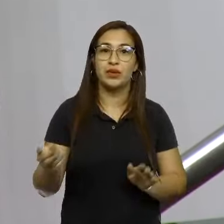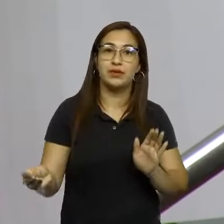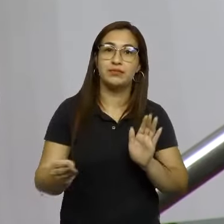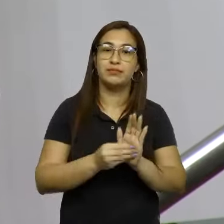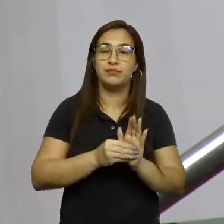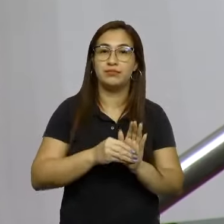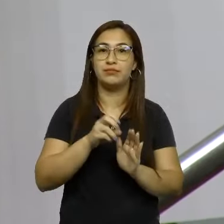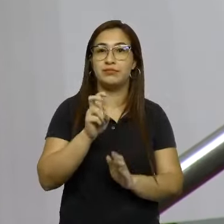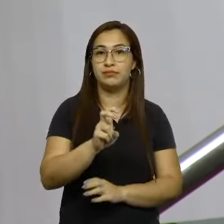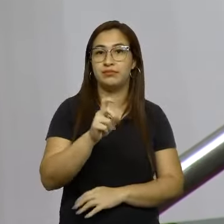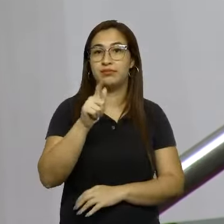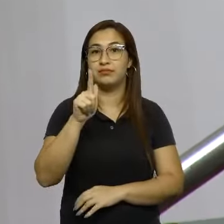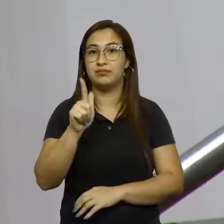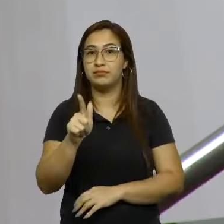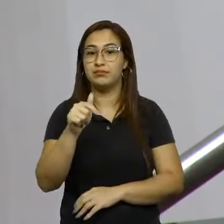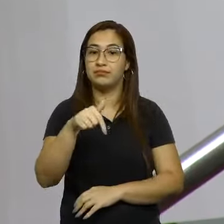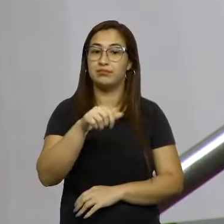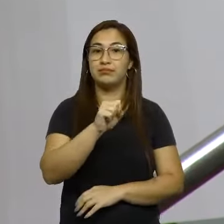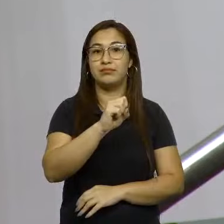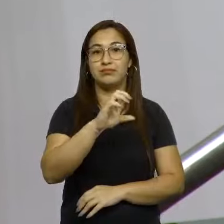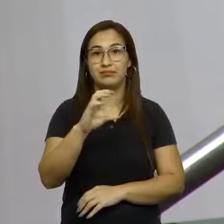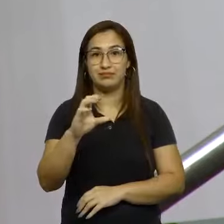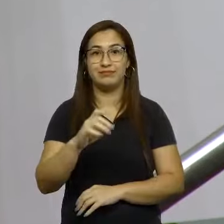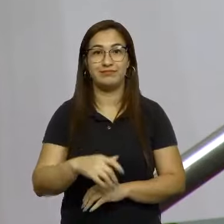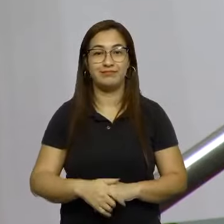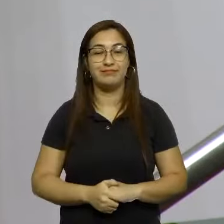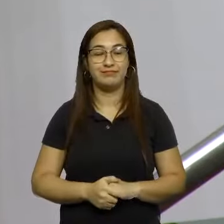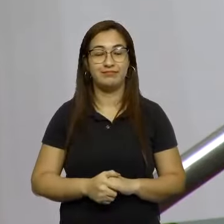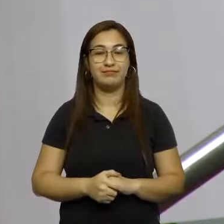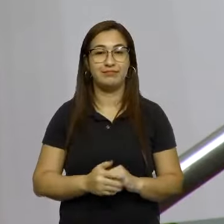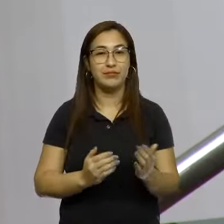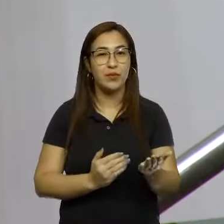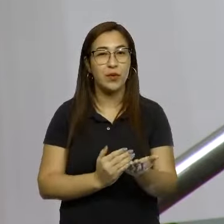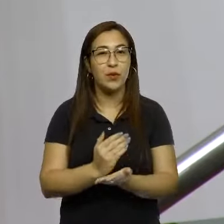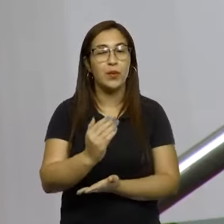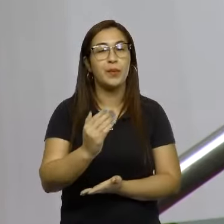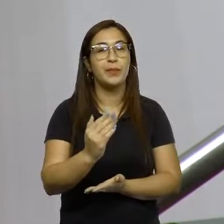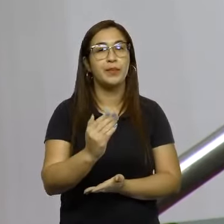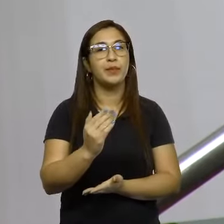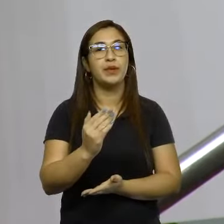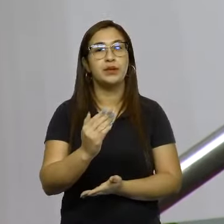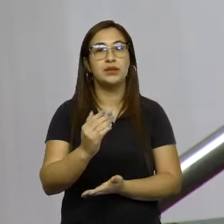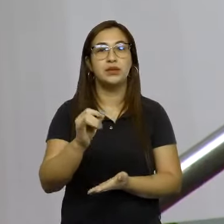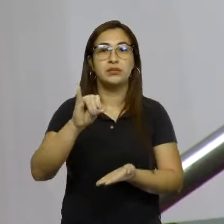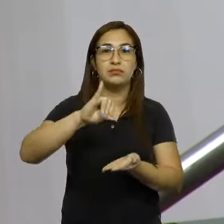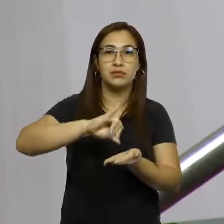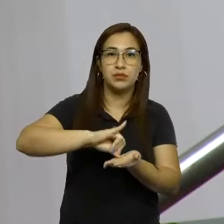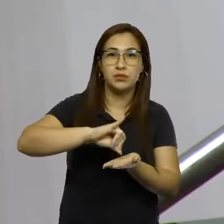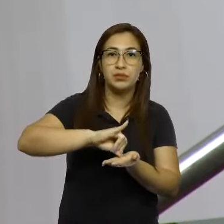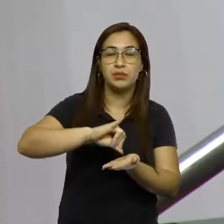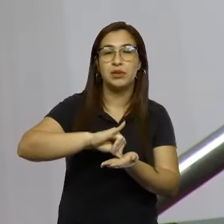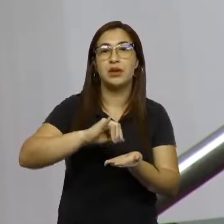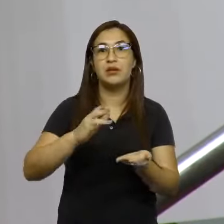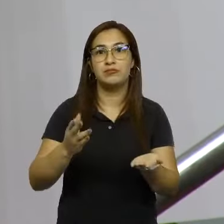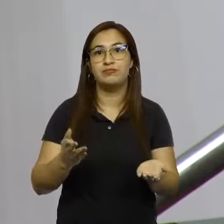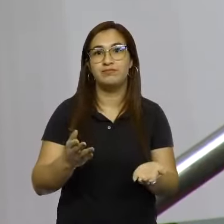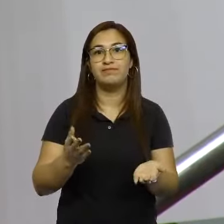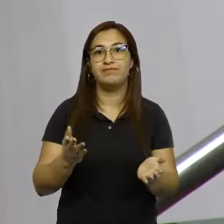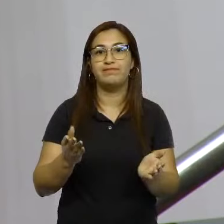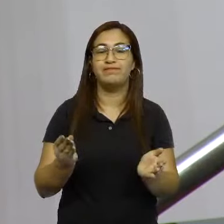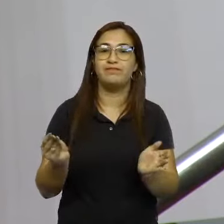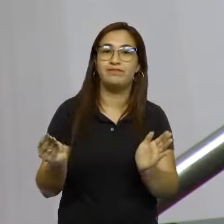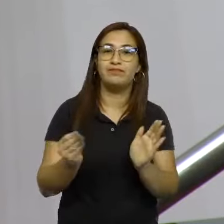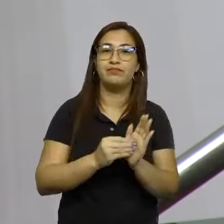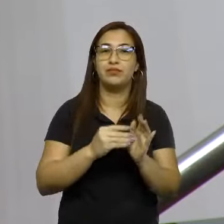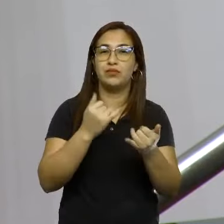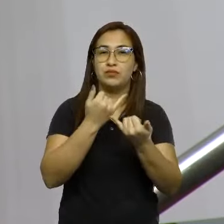5G aqui em Santa Catarina. começando pelas capitais, o prazo para a instalação aqui